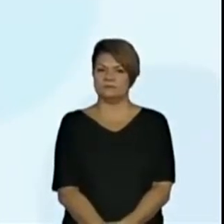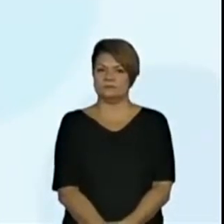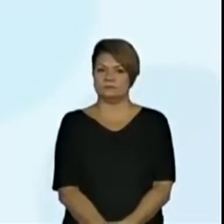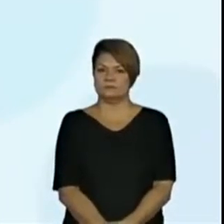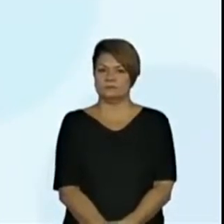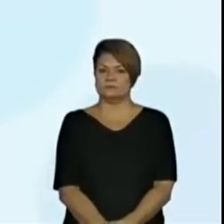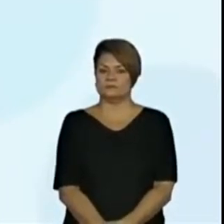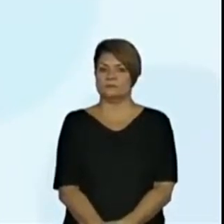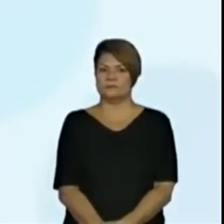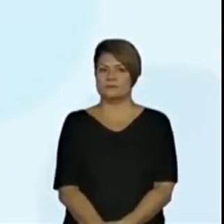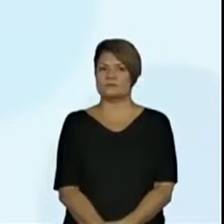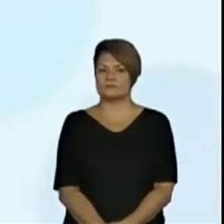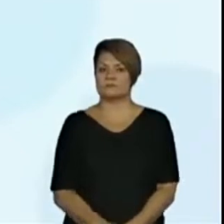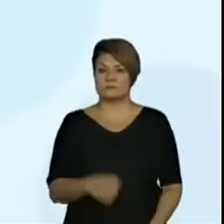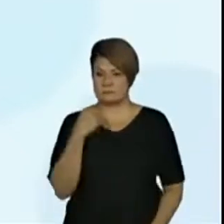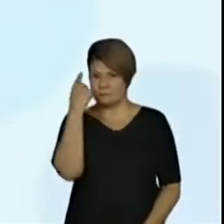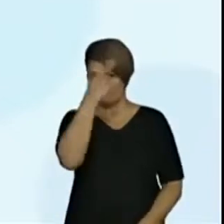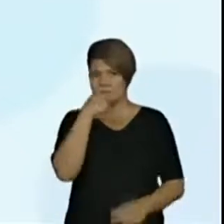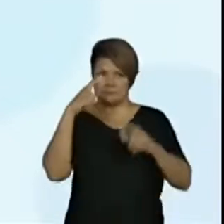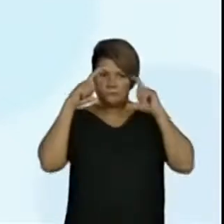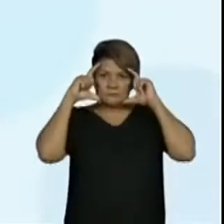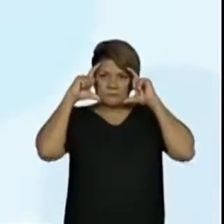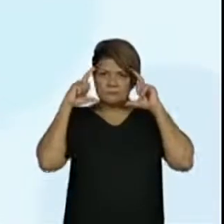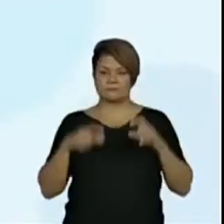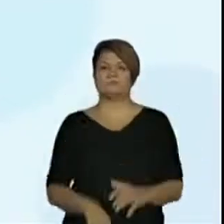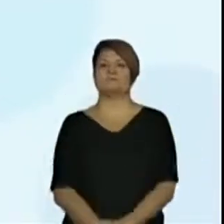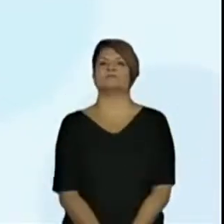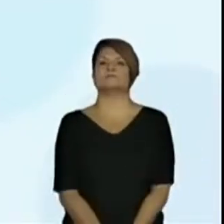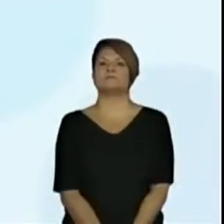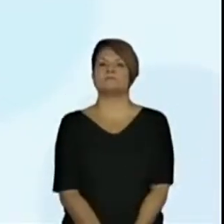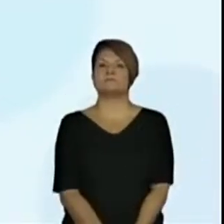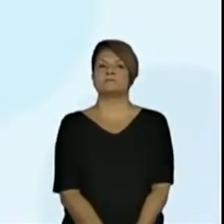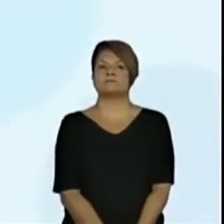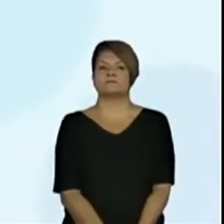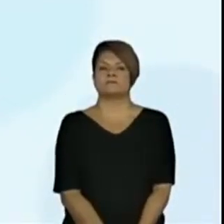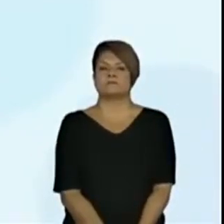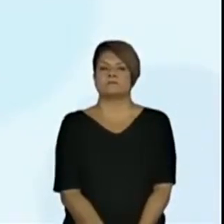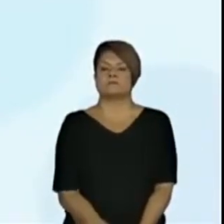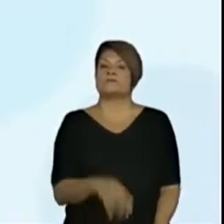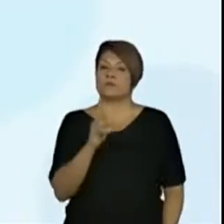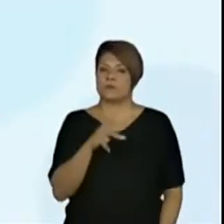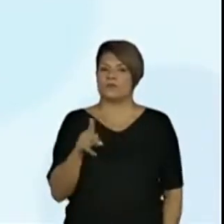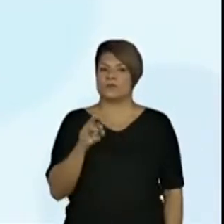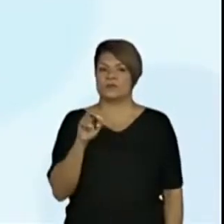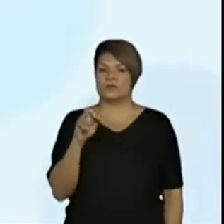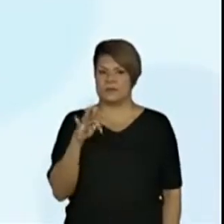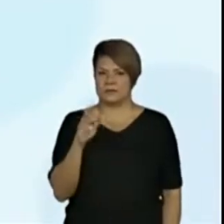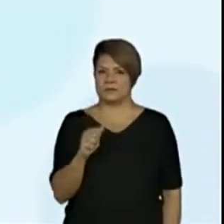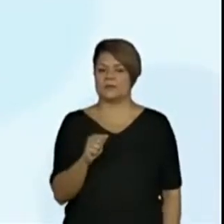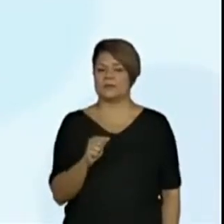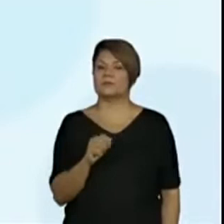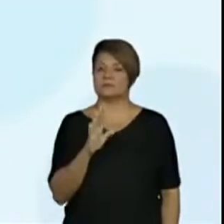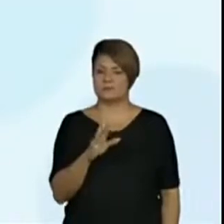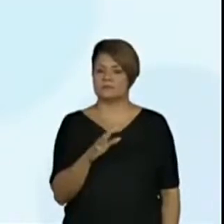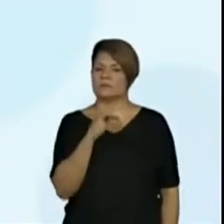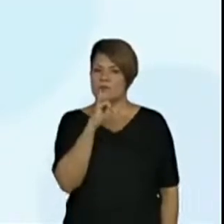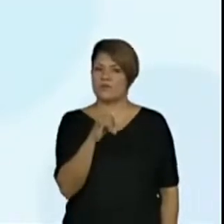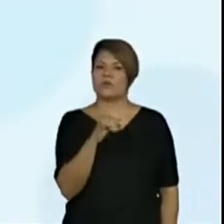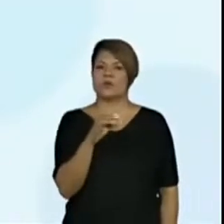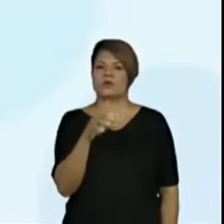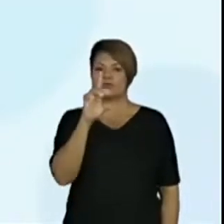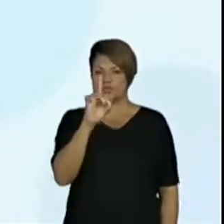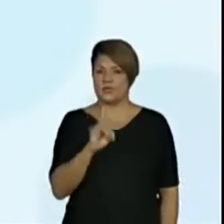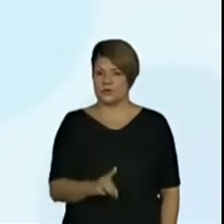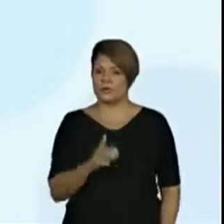Lembrando que o emoji é a carinha, né? É a carinha. está aqui do lado. A professora Rita disse que é o diretor. E os alunos? O eles